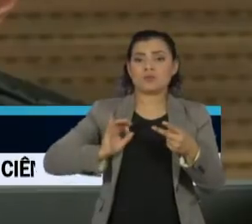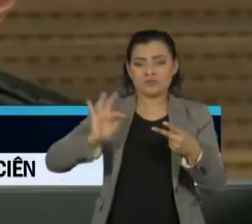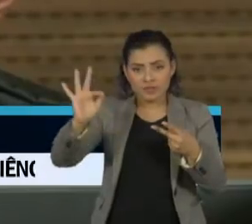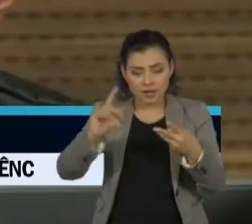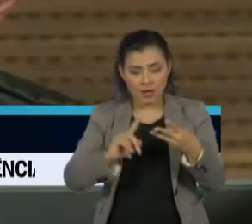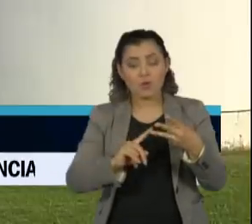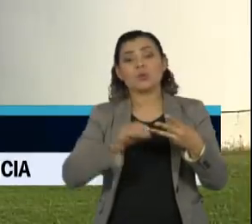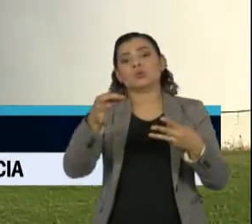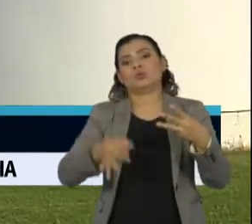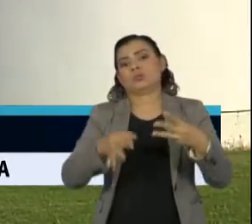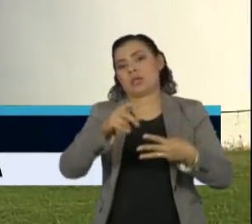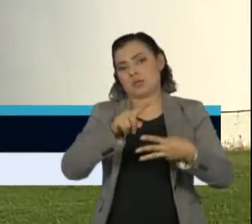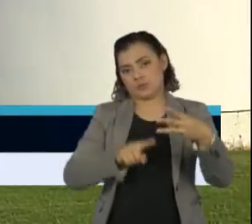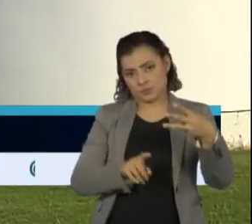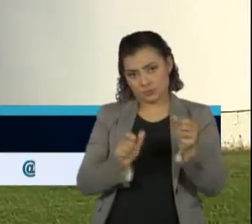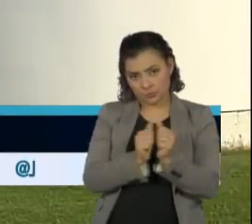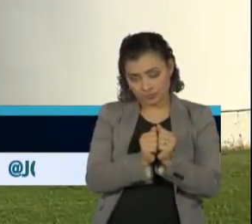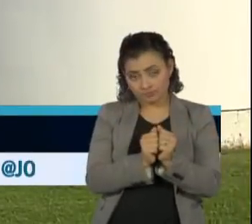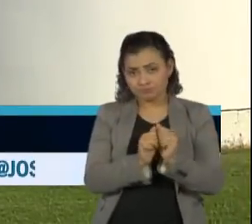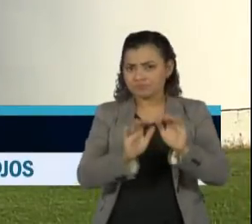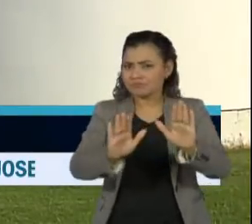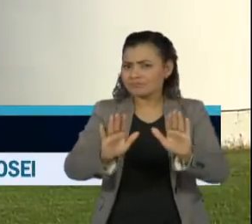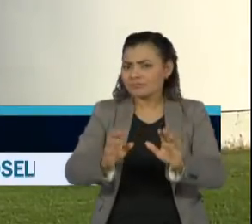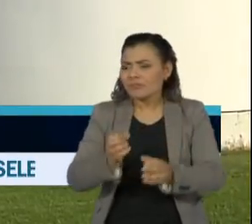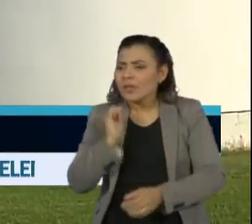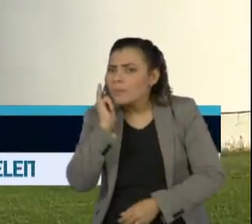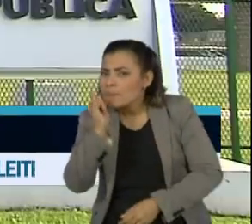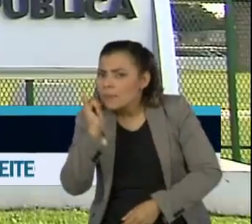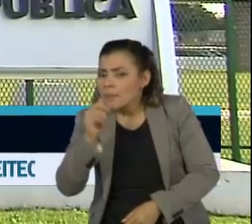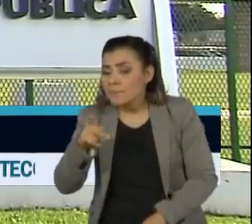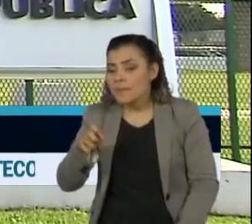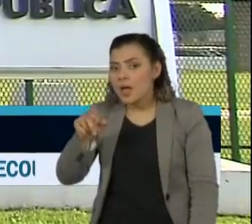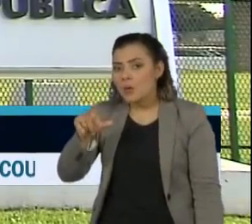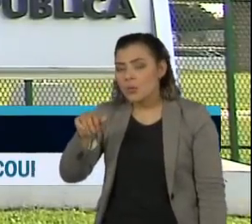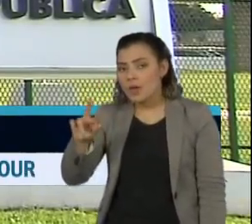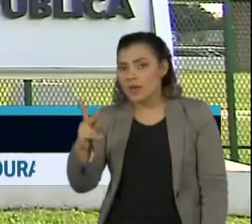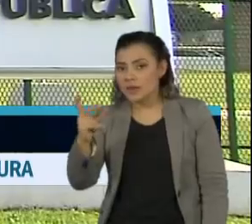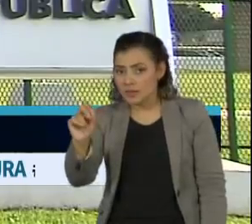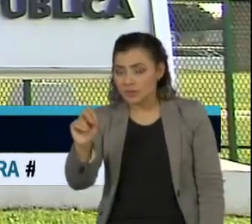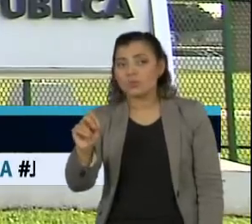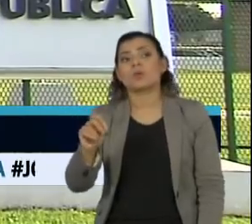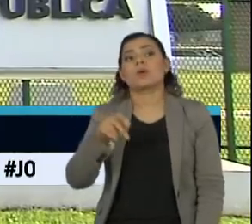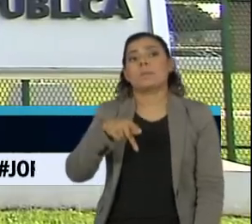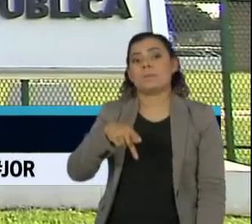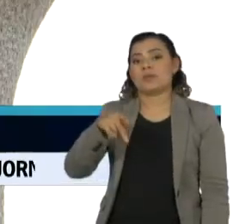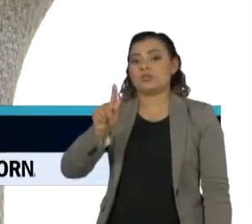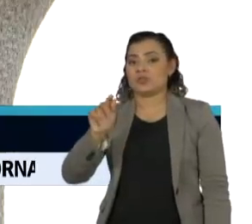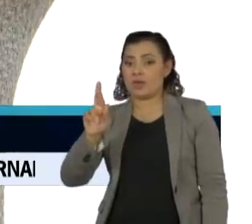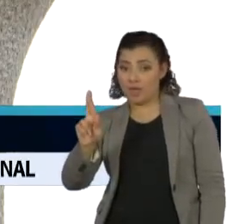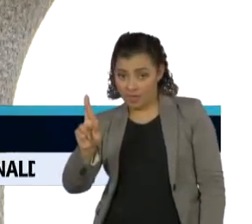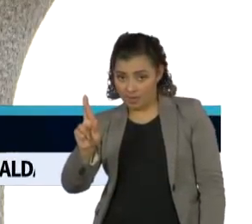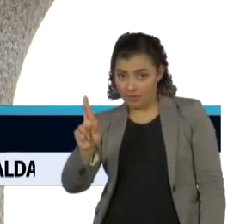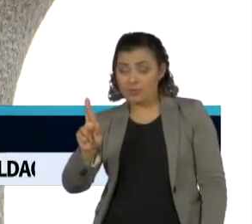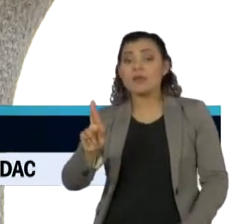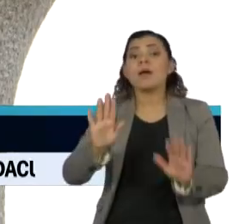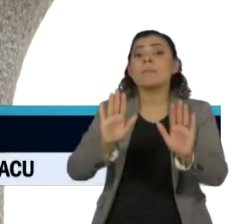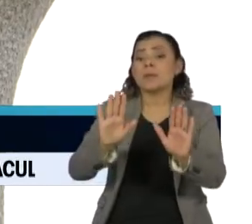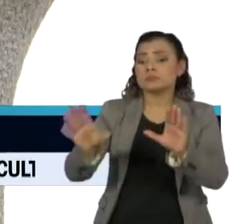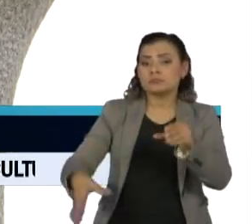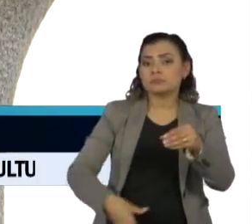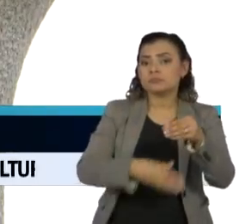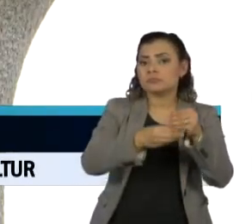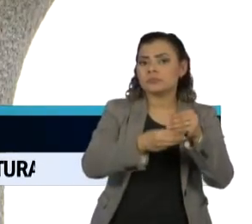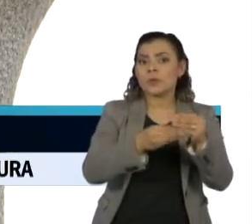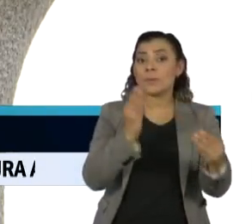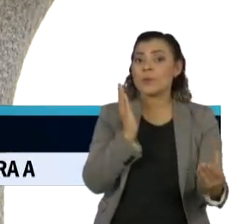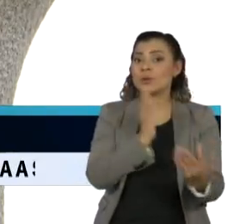e o Judiciário. O pedido do depoimento do empresário Paulo Marinho foi feito pela Procuradoria-Geral da República para ser incluído no caso